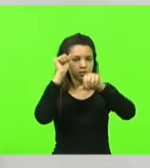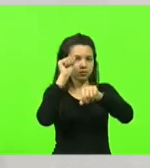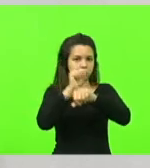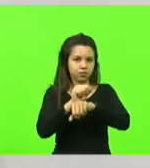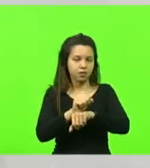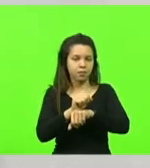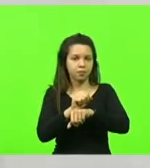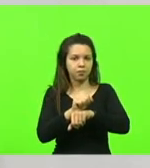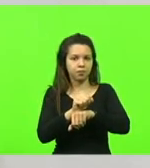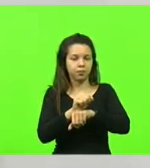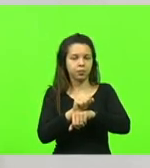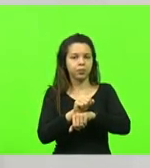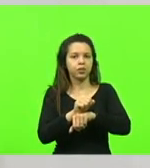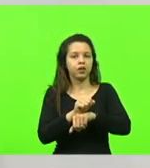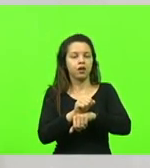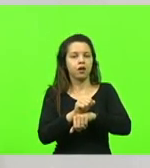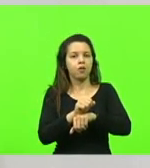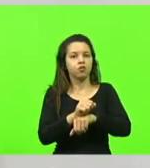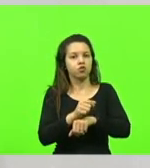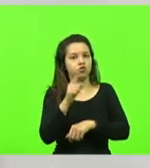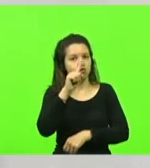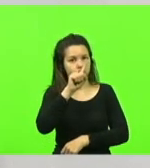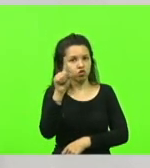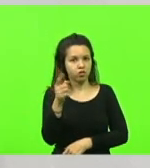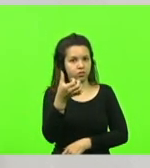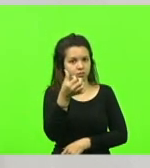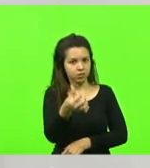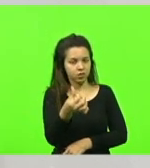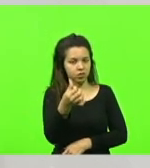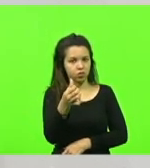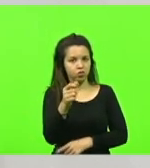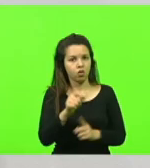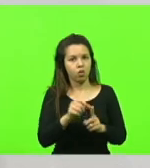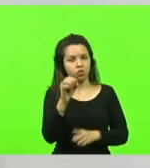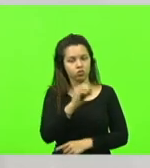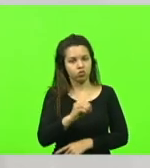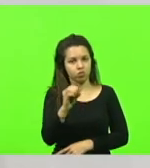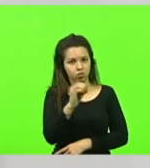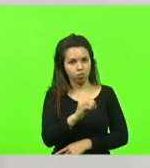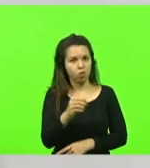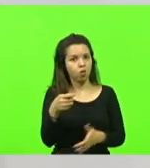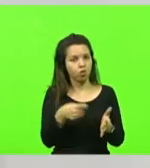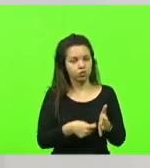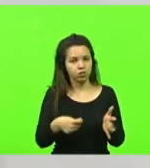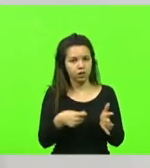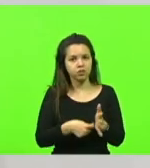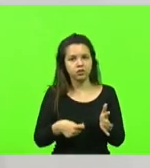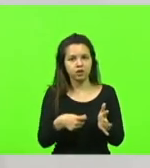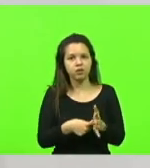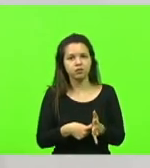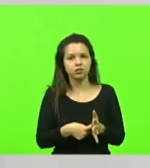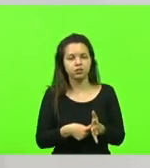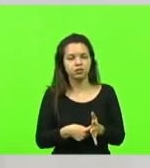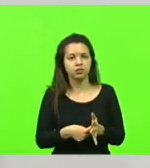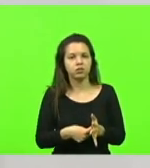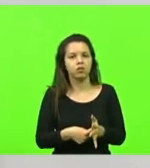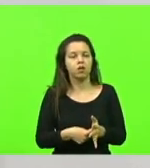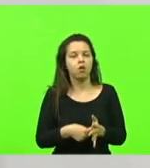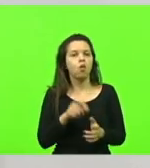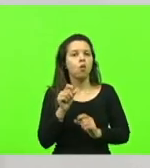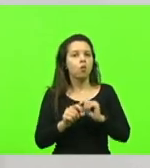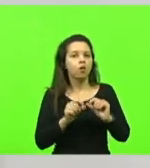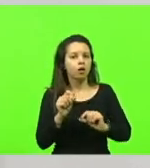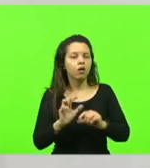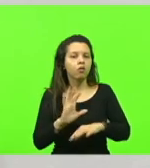de outubro, é o dia mundial de luta contra o que leva à paralisia cerebral e a